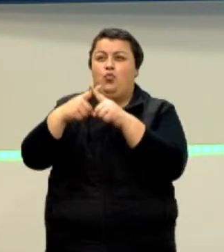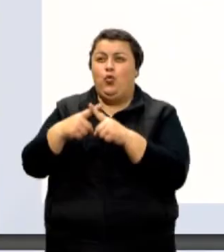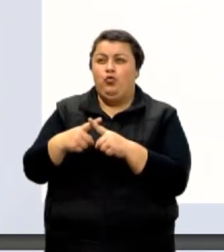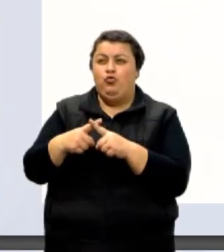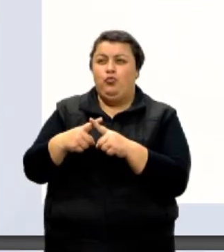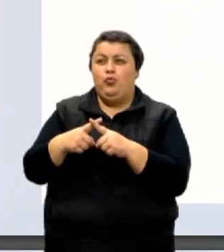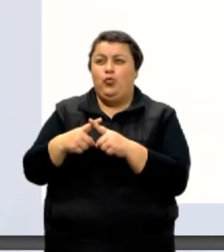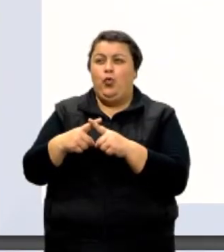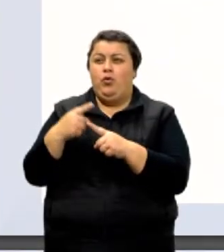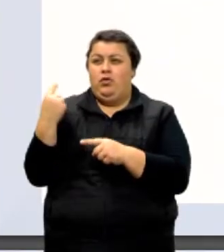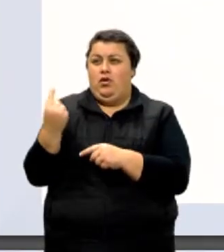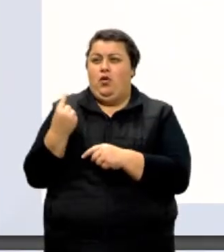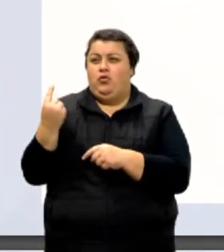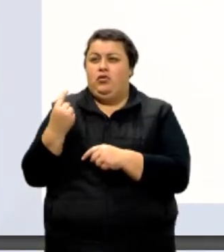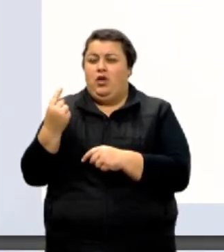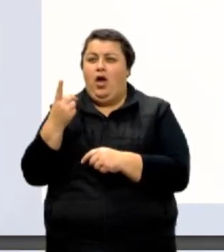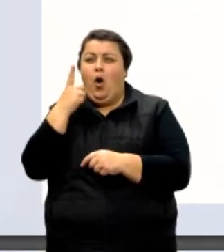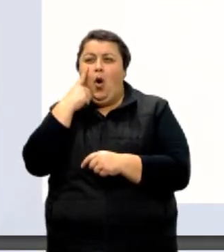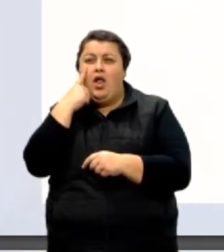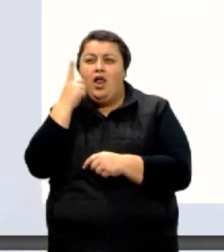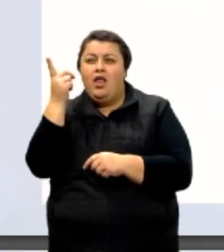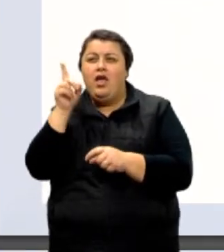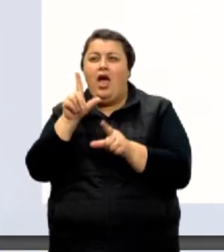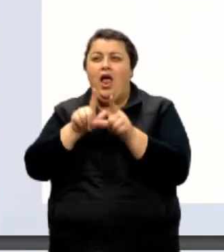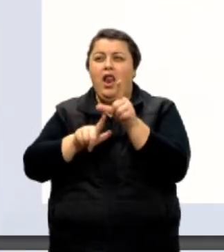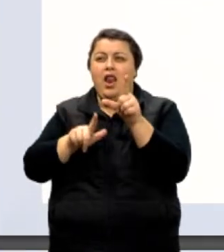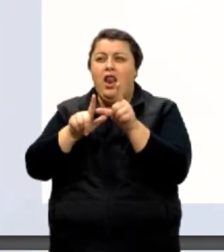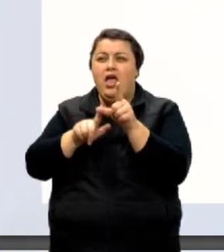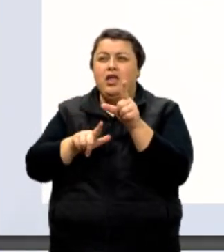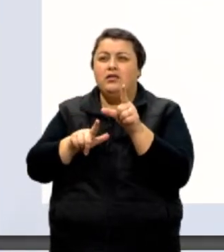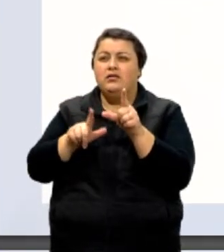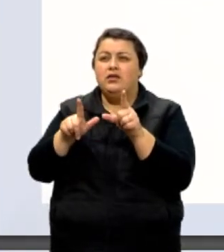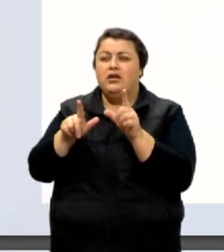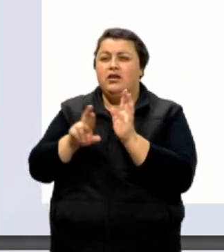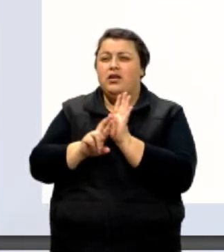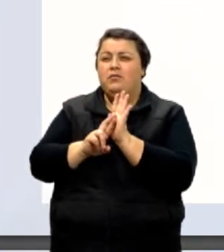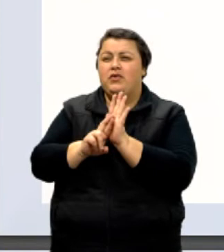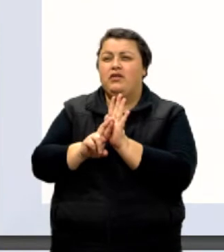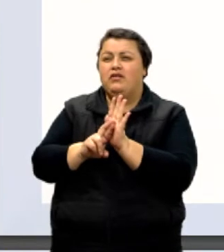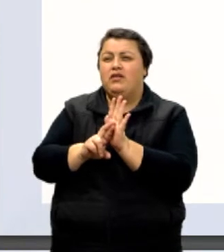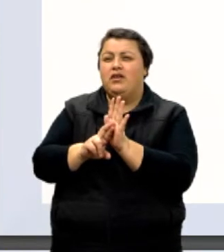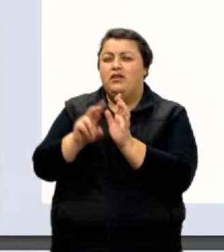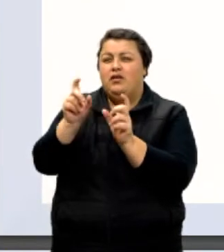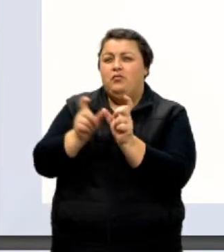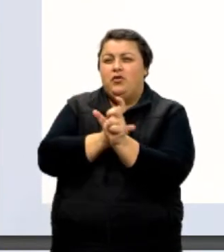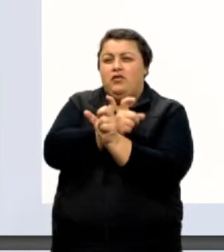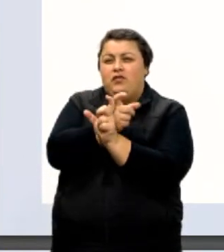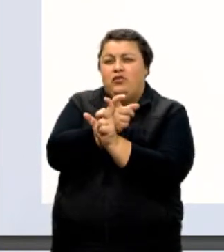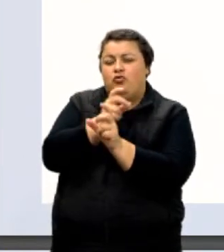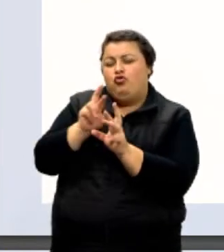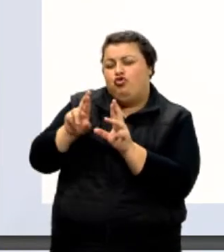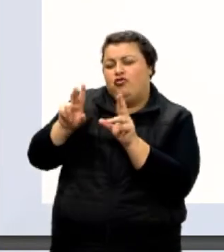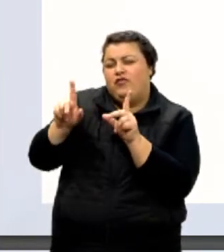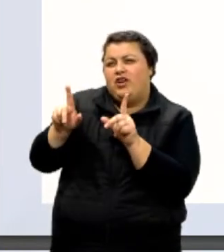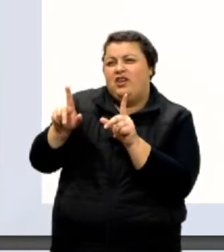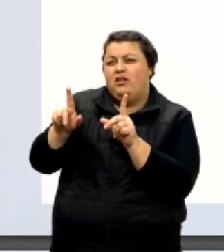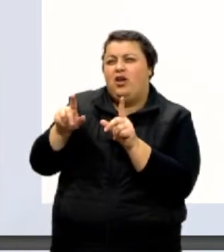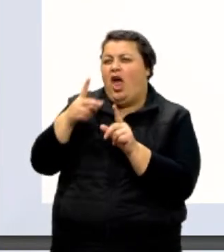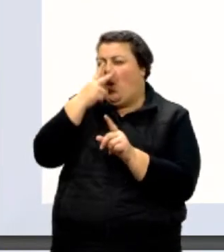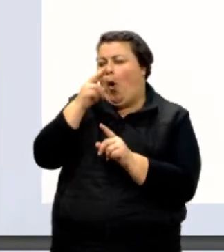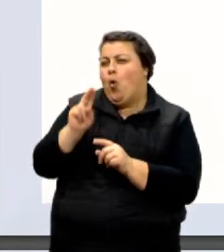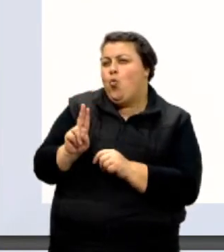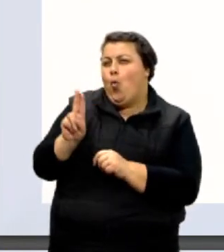micro ali. ele tem uma letra que representa o prefixo que é um pouquinho diferente, parece um U com uma perna maior.